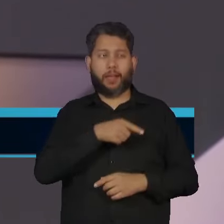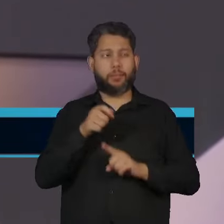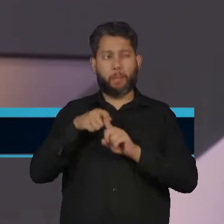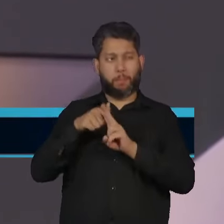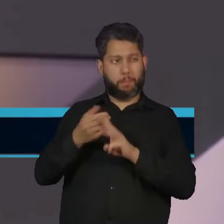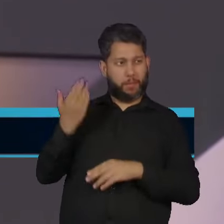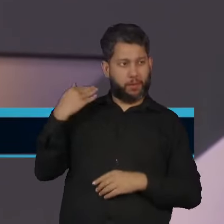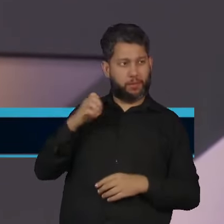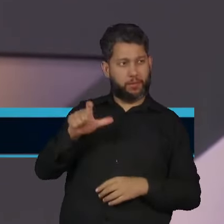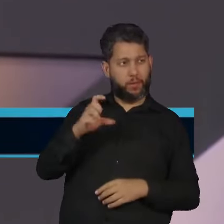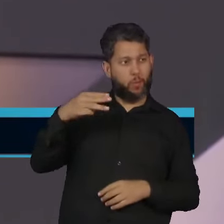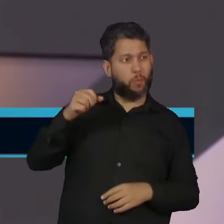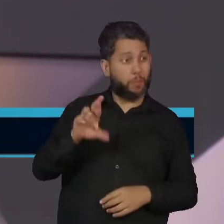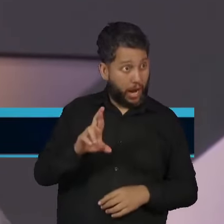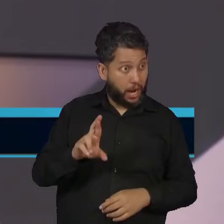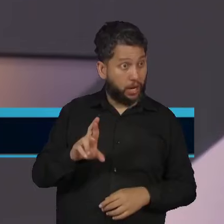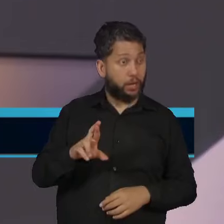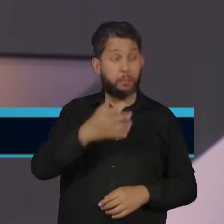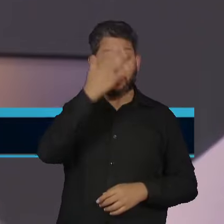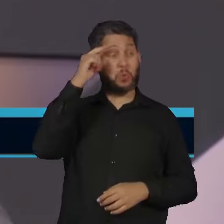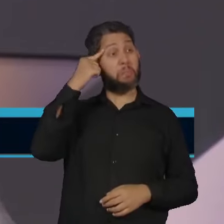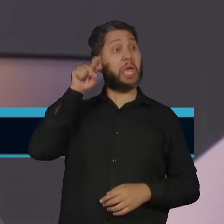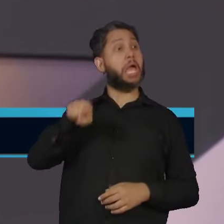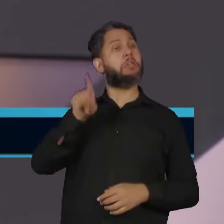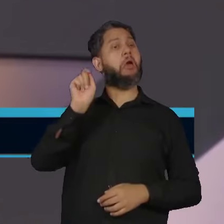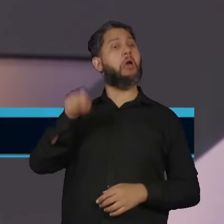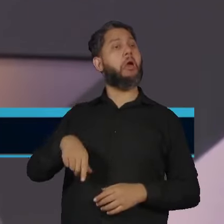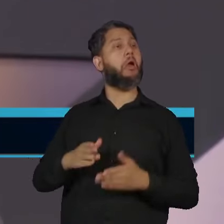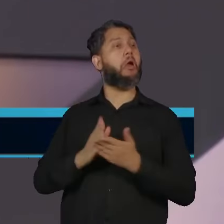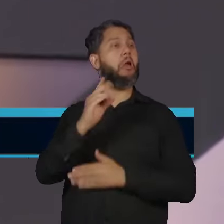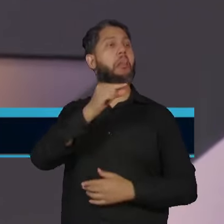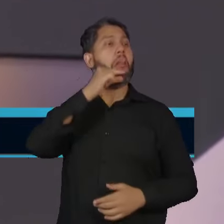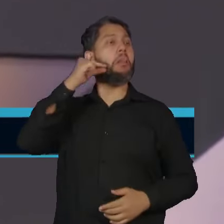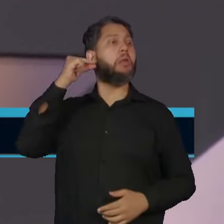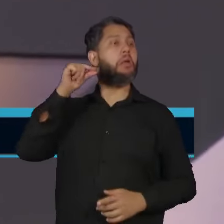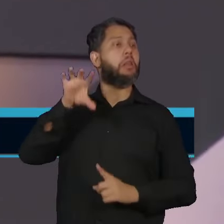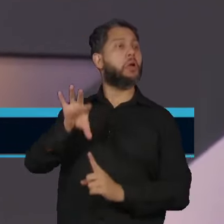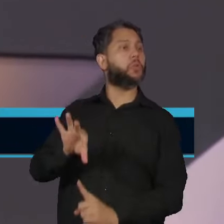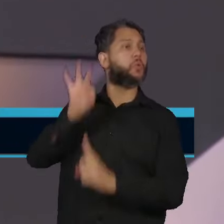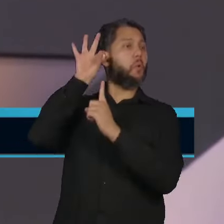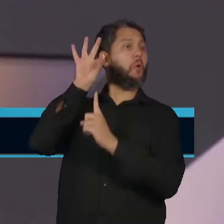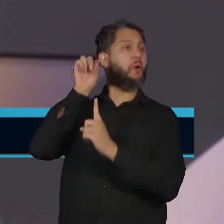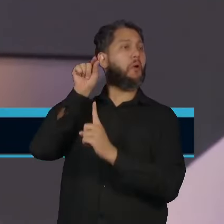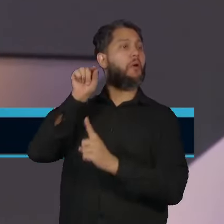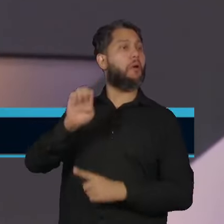Nascimento era o nome de Arthur Lira